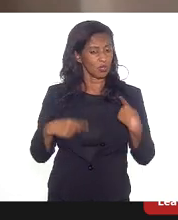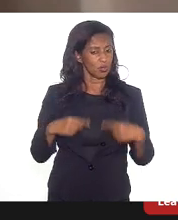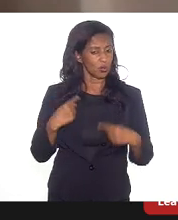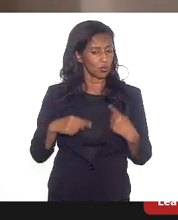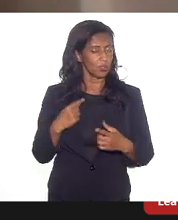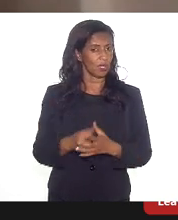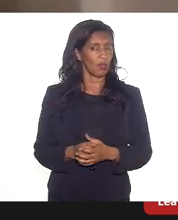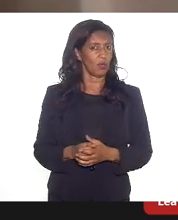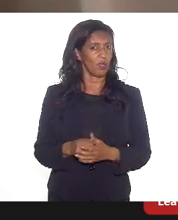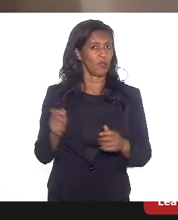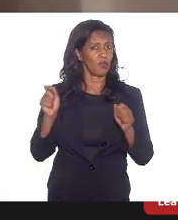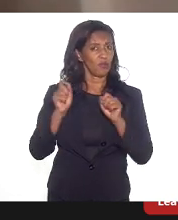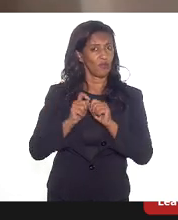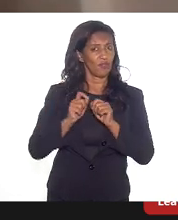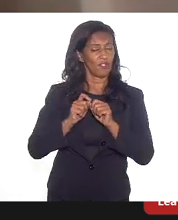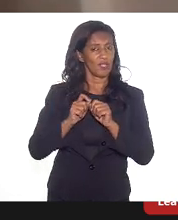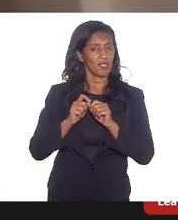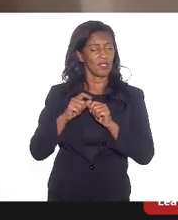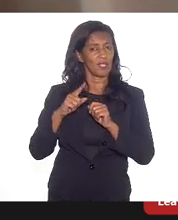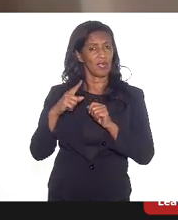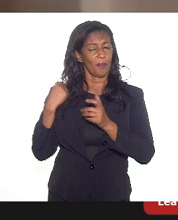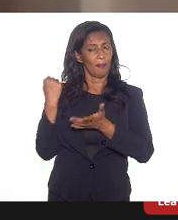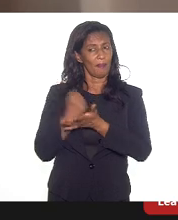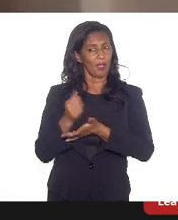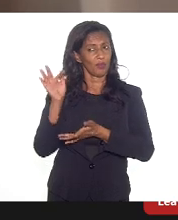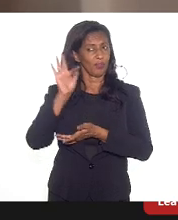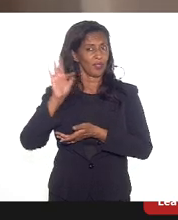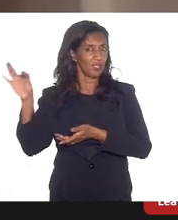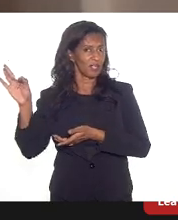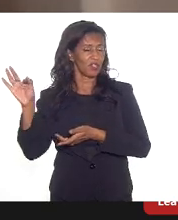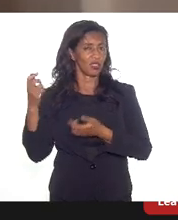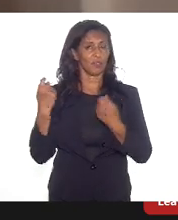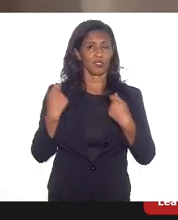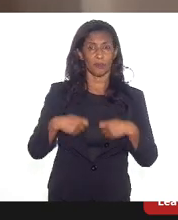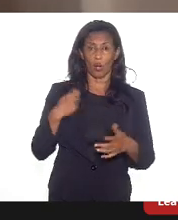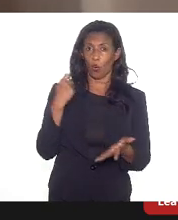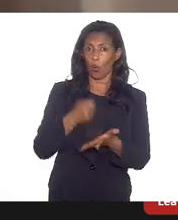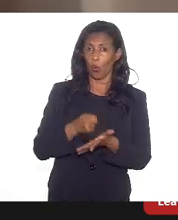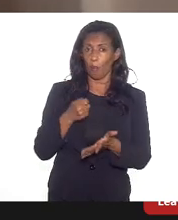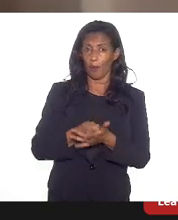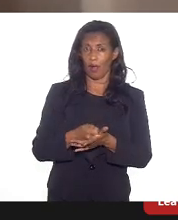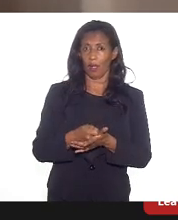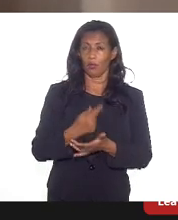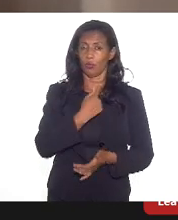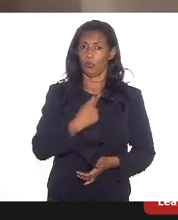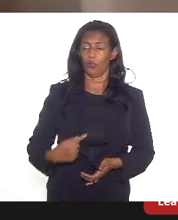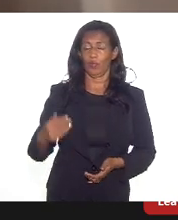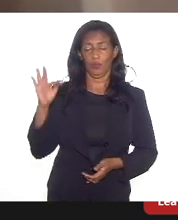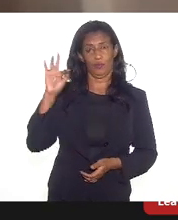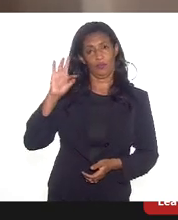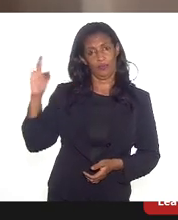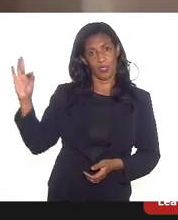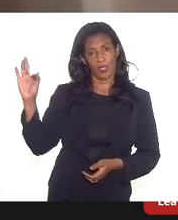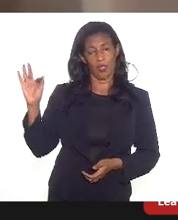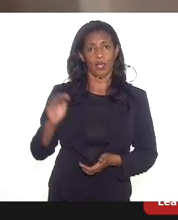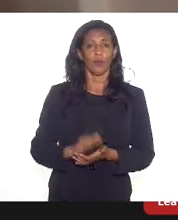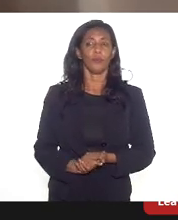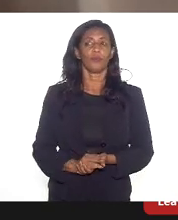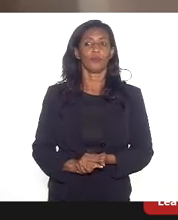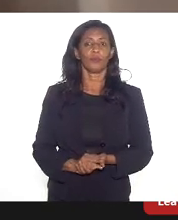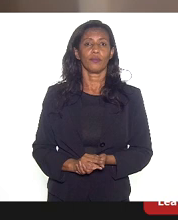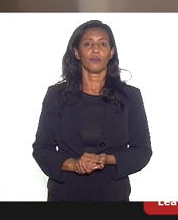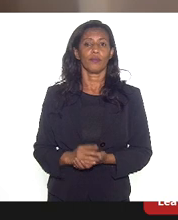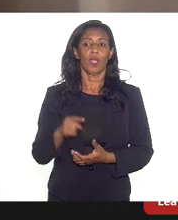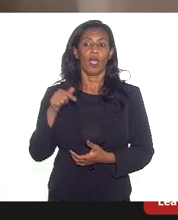nós vamos ter que fazer no pacto federativo. É claro que a gente precisa cobrar do governo federal, a participação dele